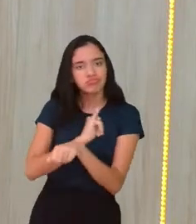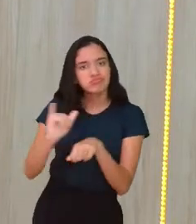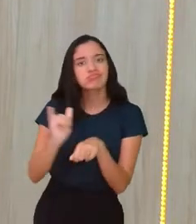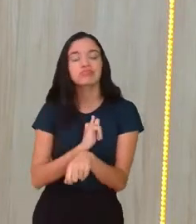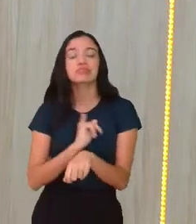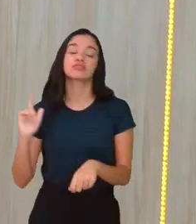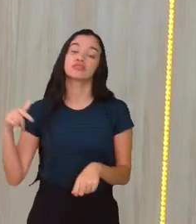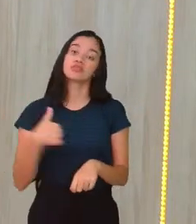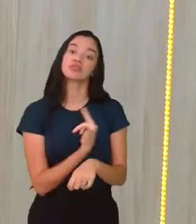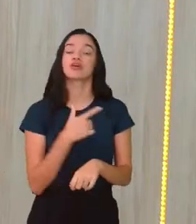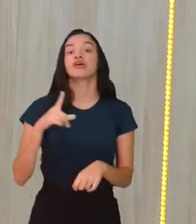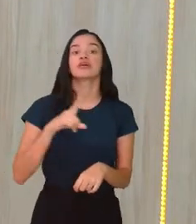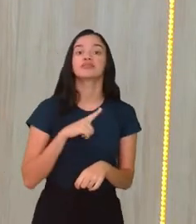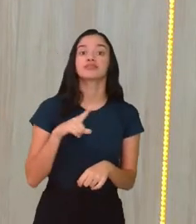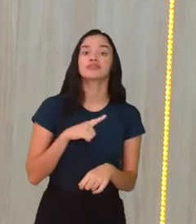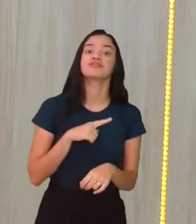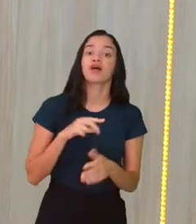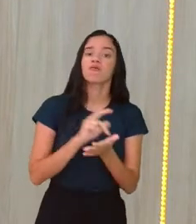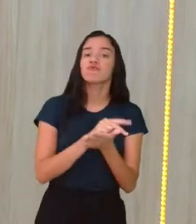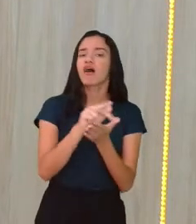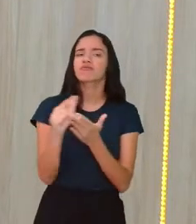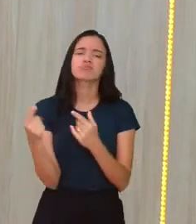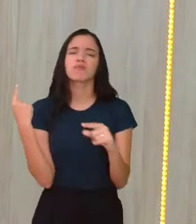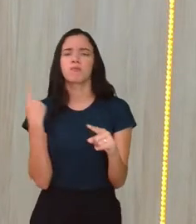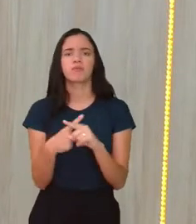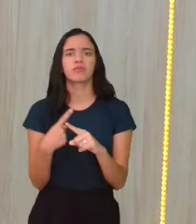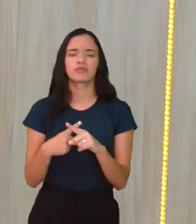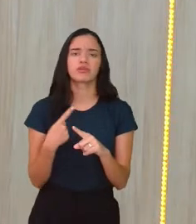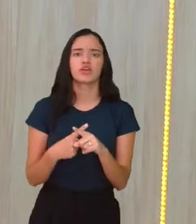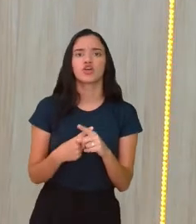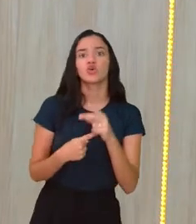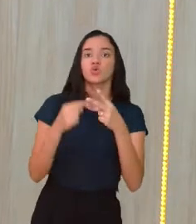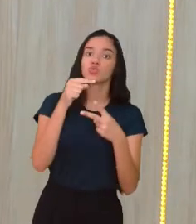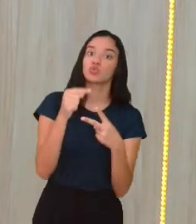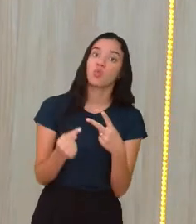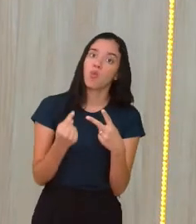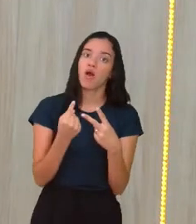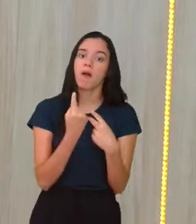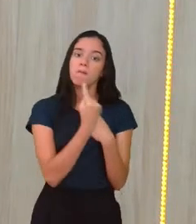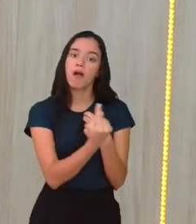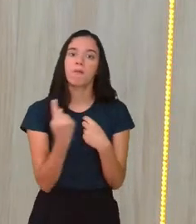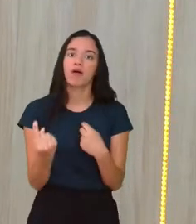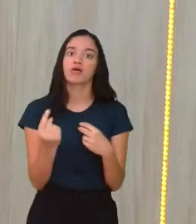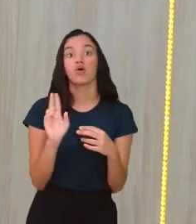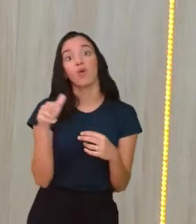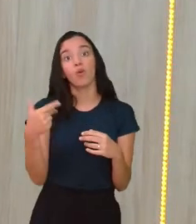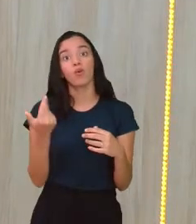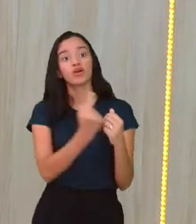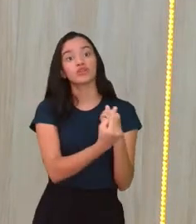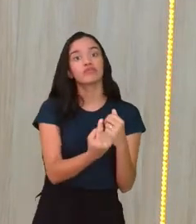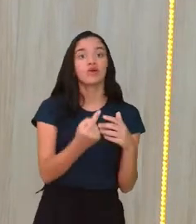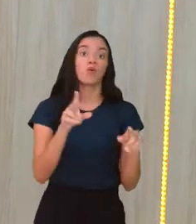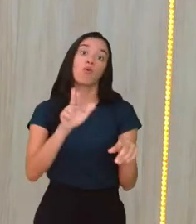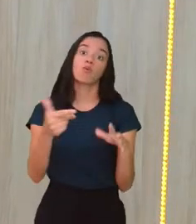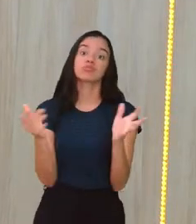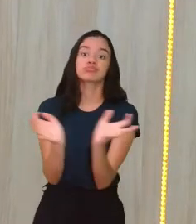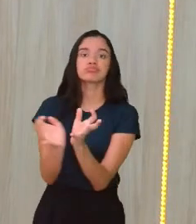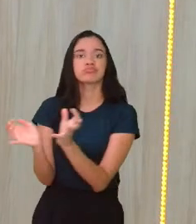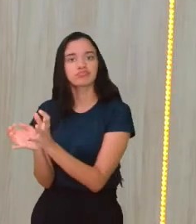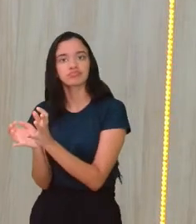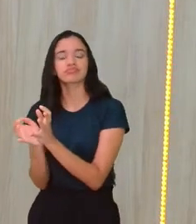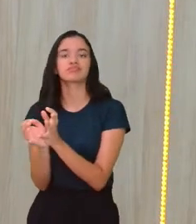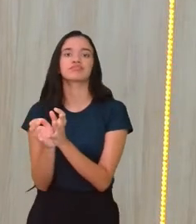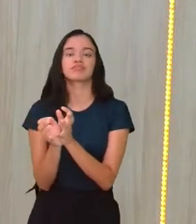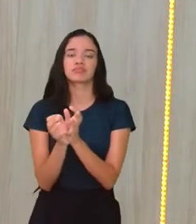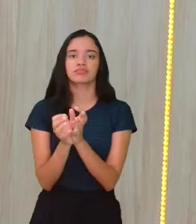gente tem, eu digo diversas porque, por mais que sejam duas, a gente fala individual ou coletiva, na coletiva a gente tem diversas formas